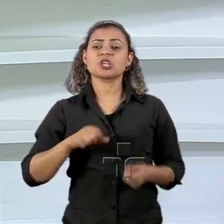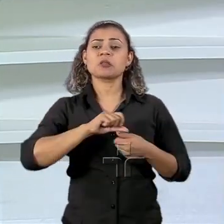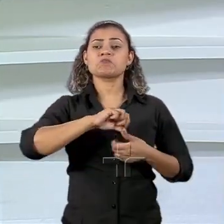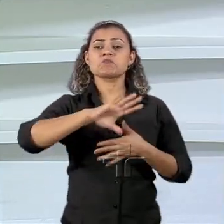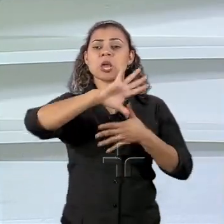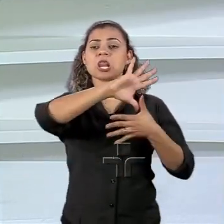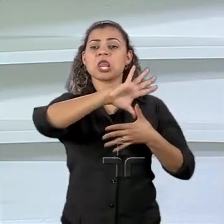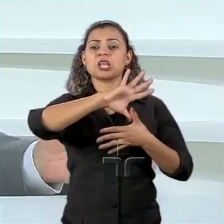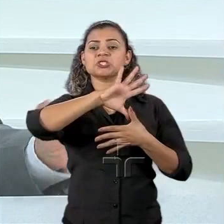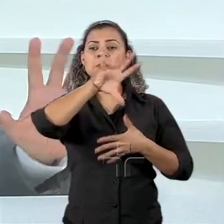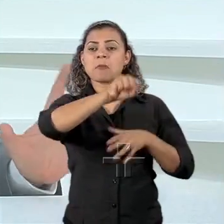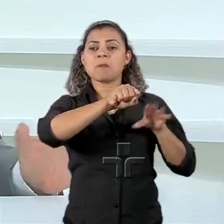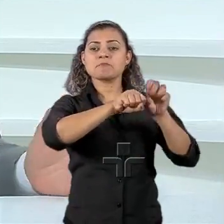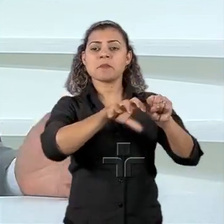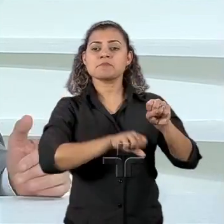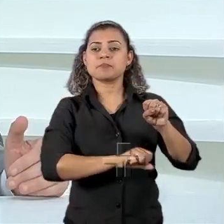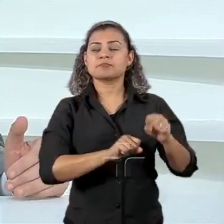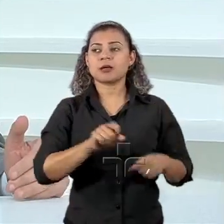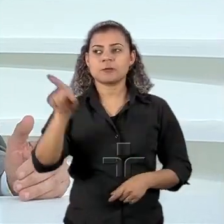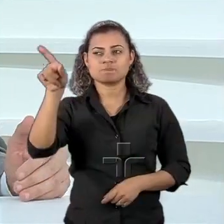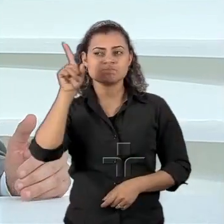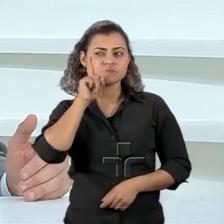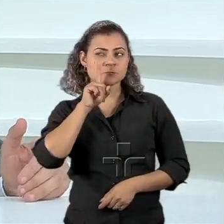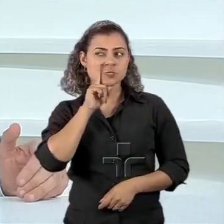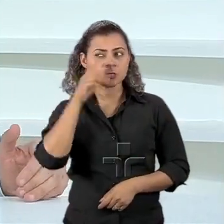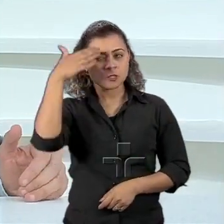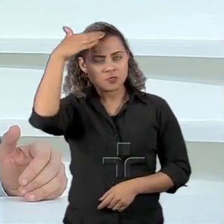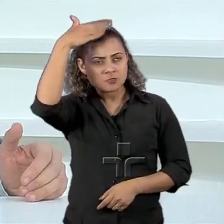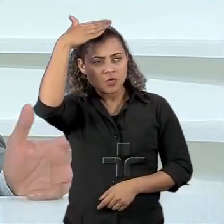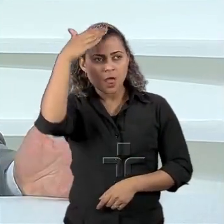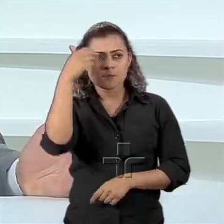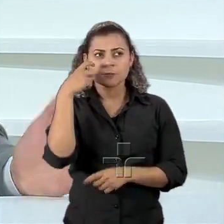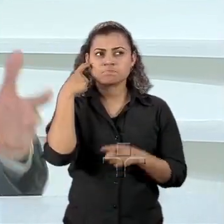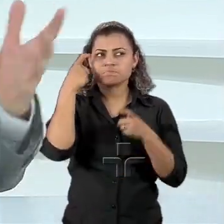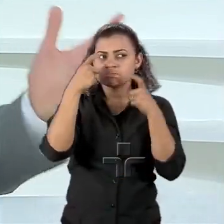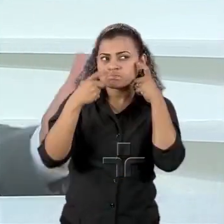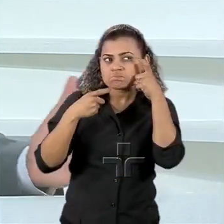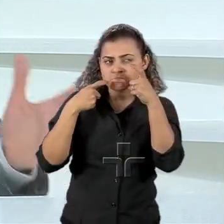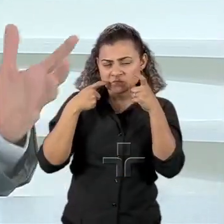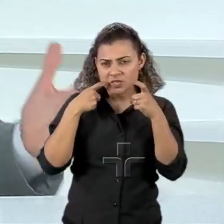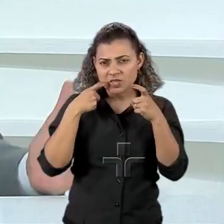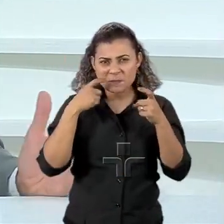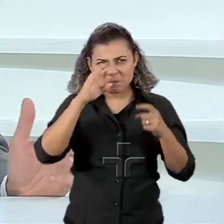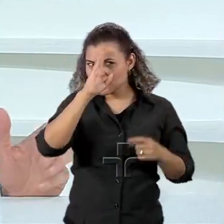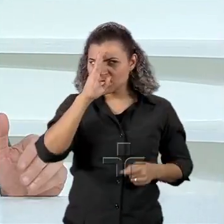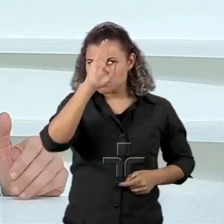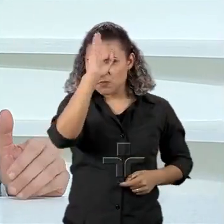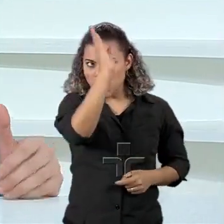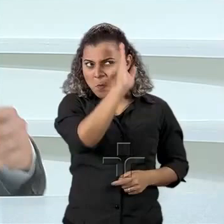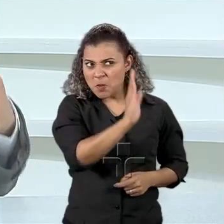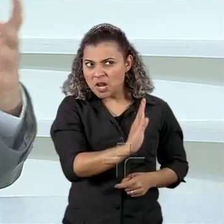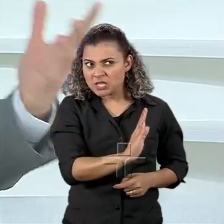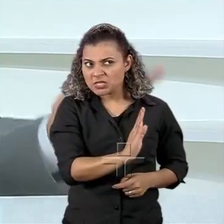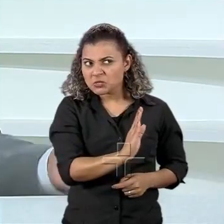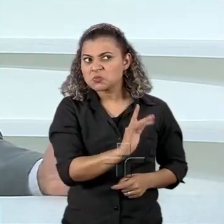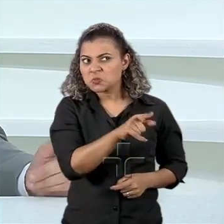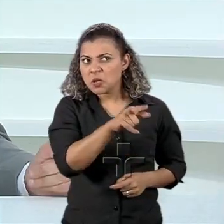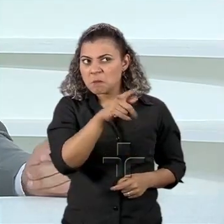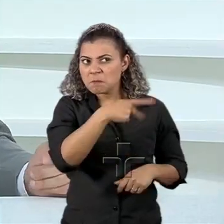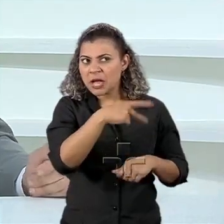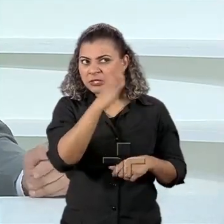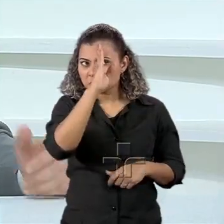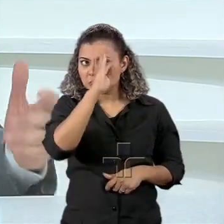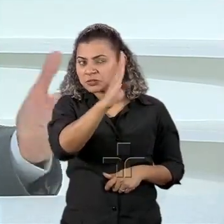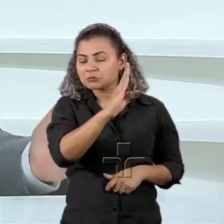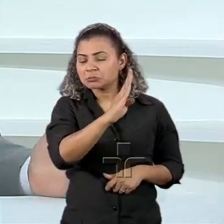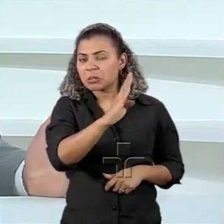começando a fazer sentido para ele, ele está começando a se preocupar. Ele olha para o Brasil, claro, é o principal país da América do Sul, um grande fornecedor de